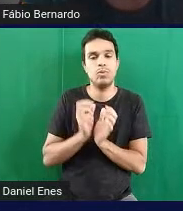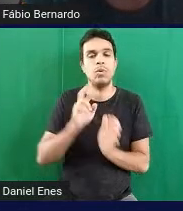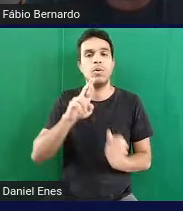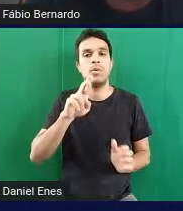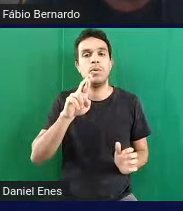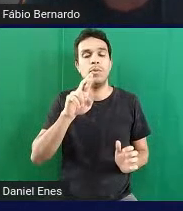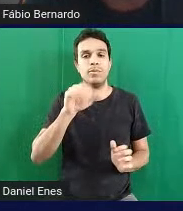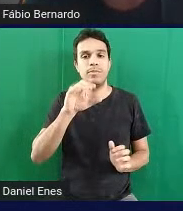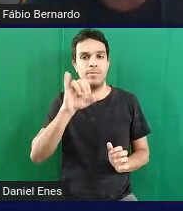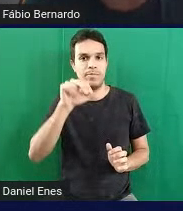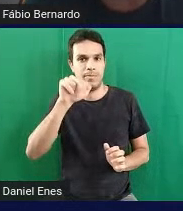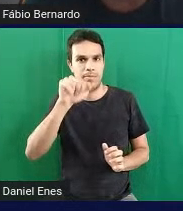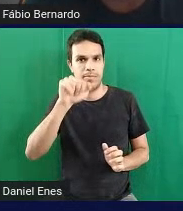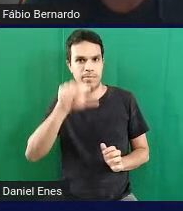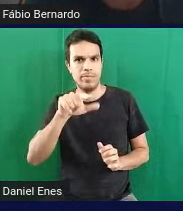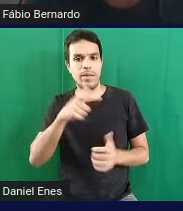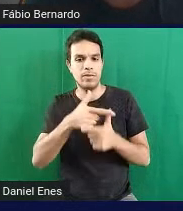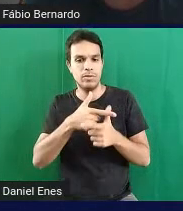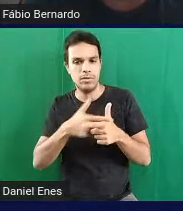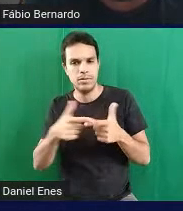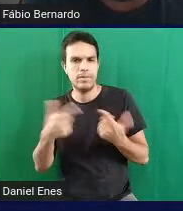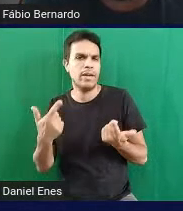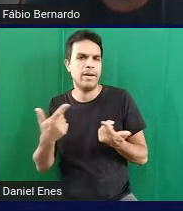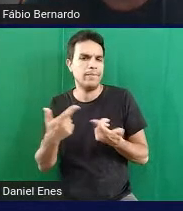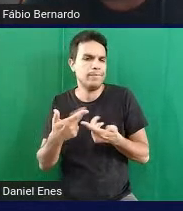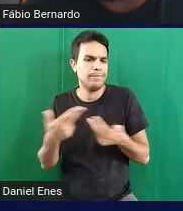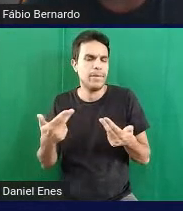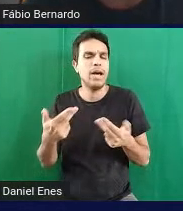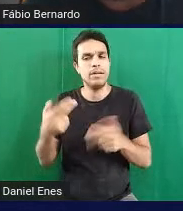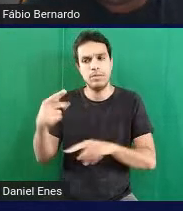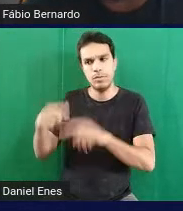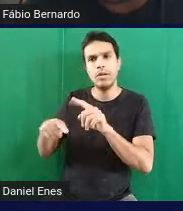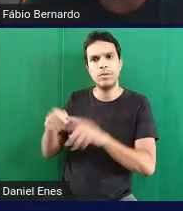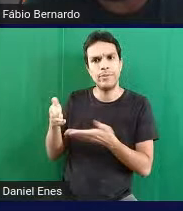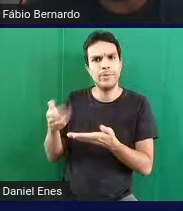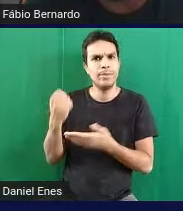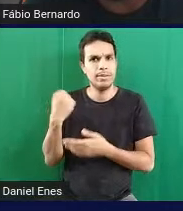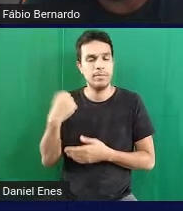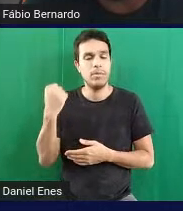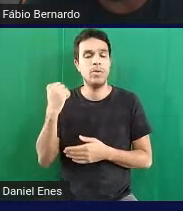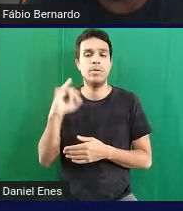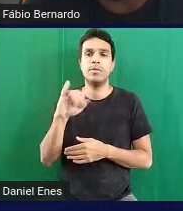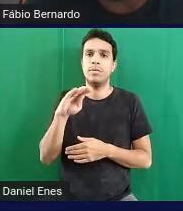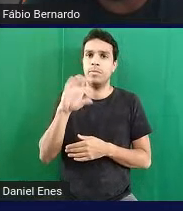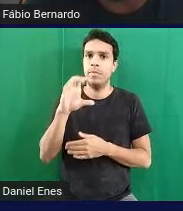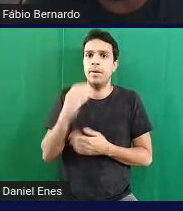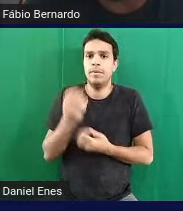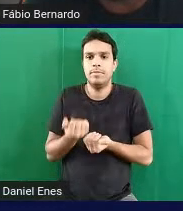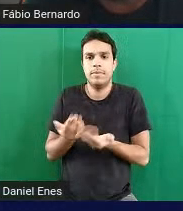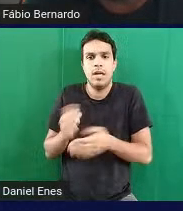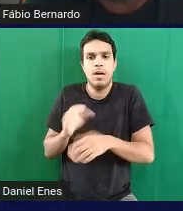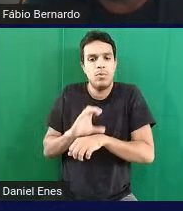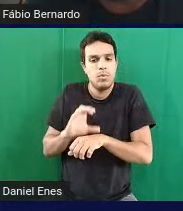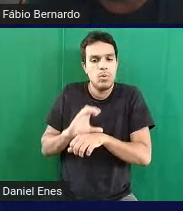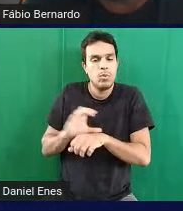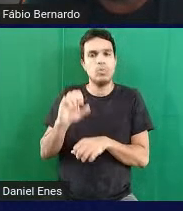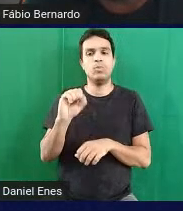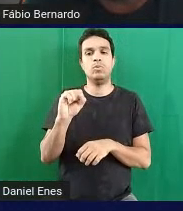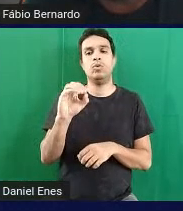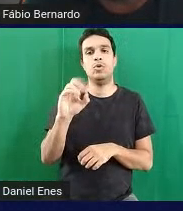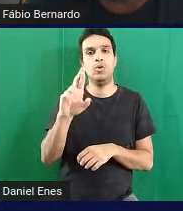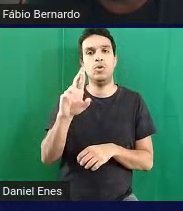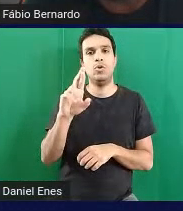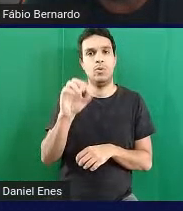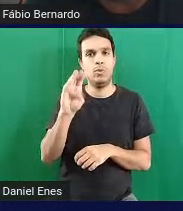um instrumento muito potente também é em que o IBC também oferece curso de soroban né e tem